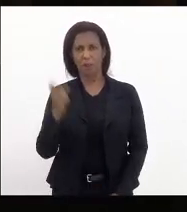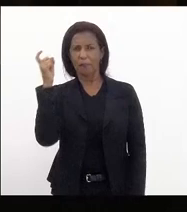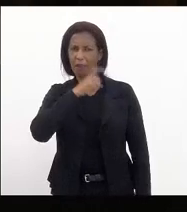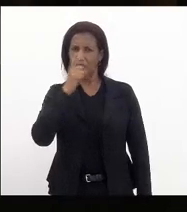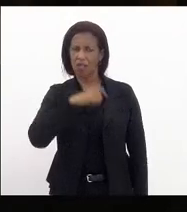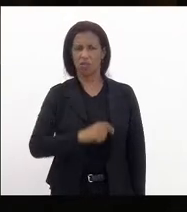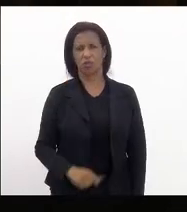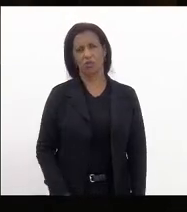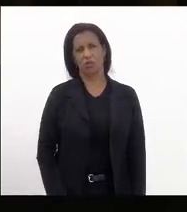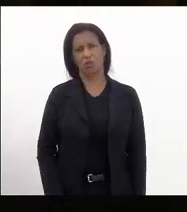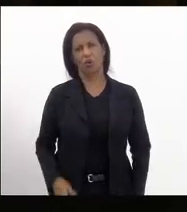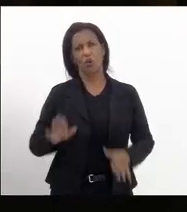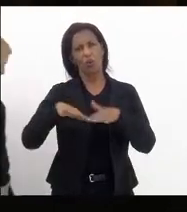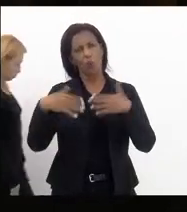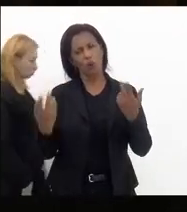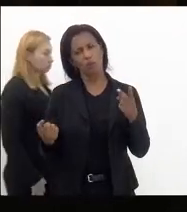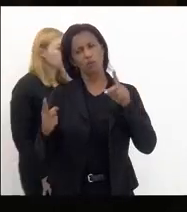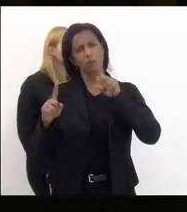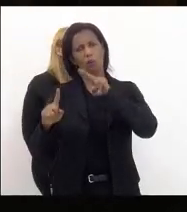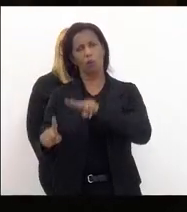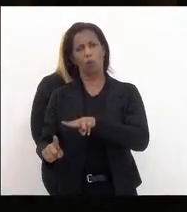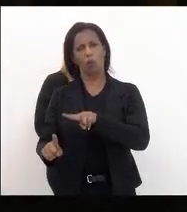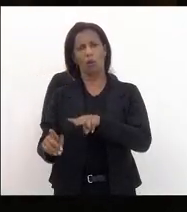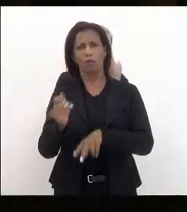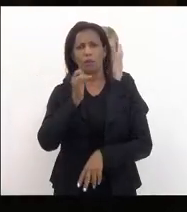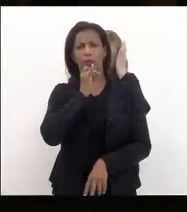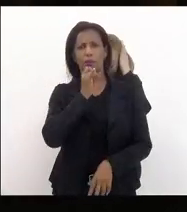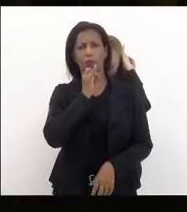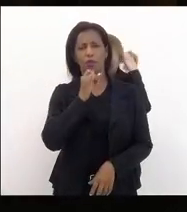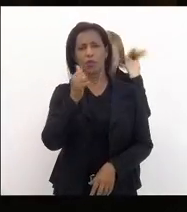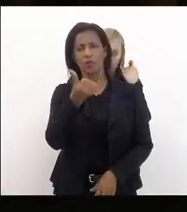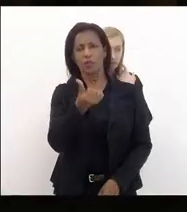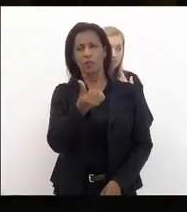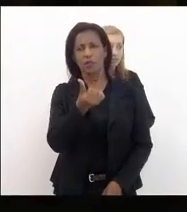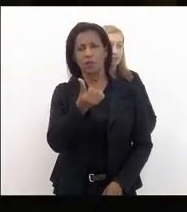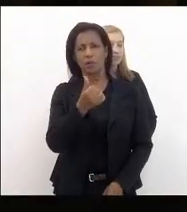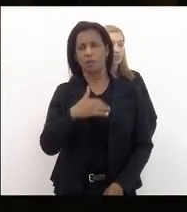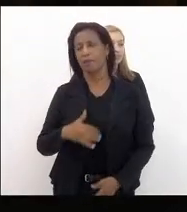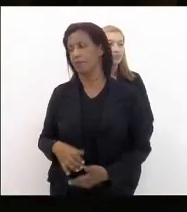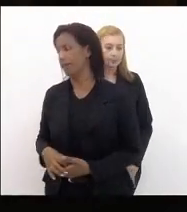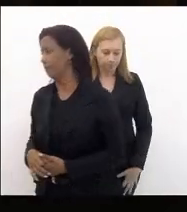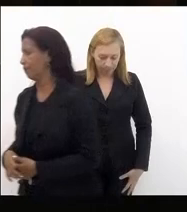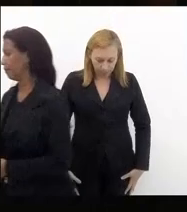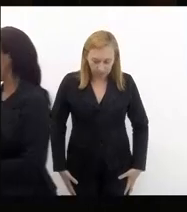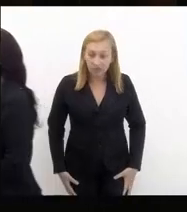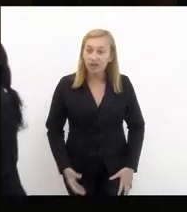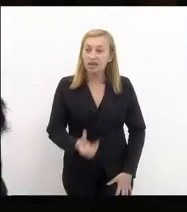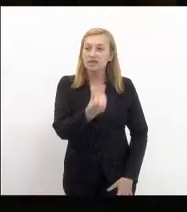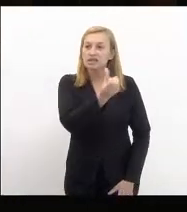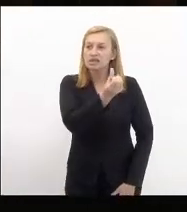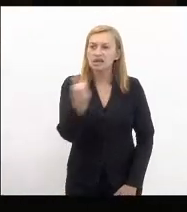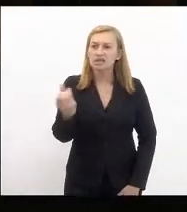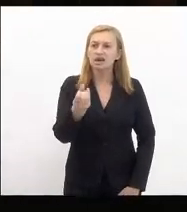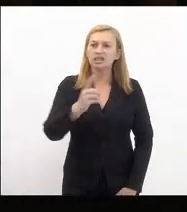quando não olha por exemplo que cerca de 600 mil pessoas já